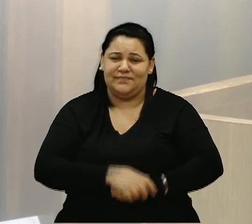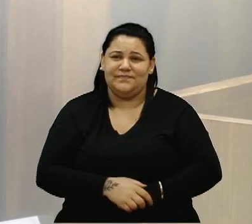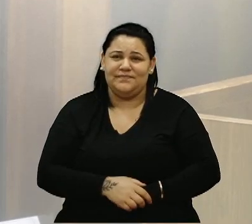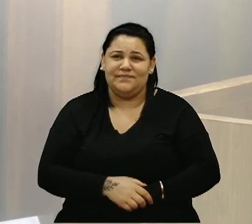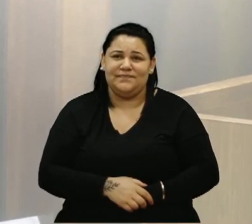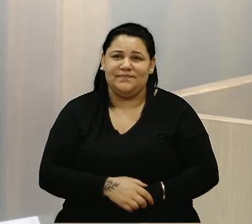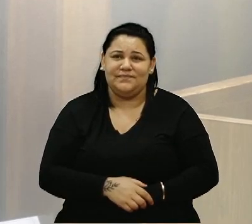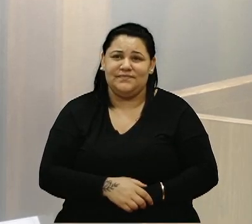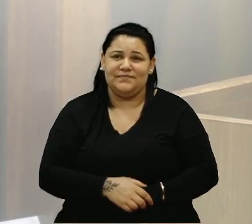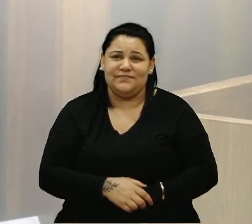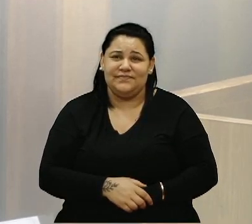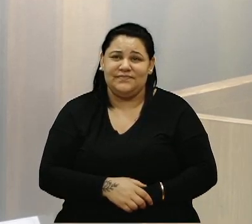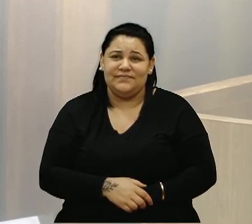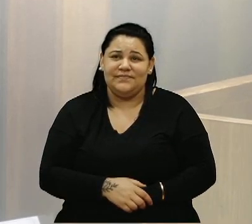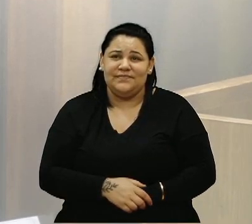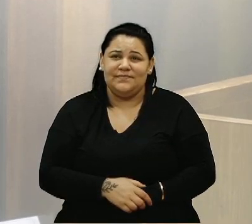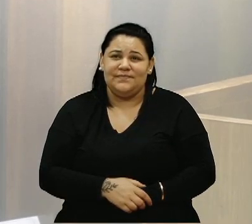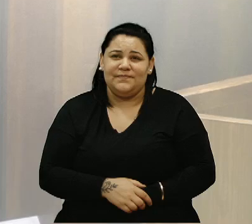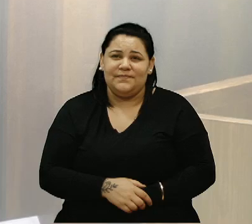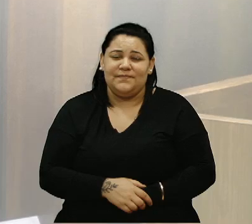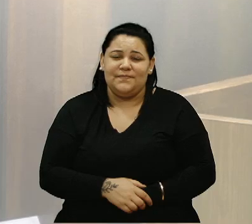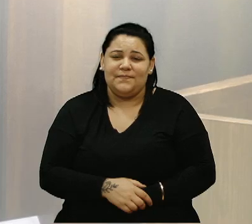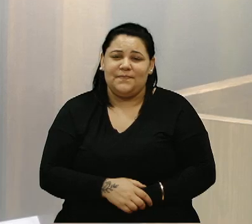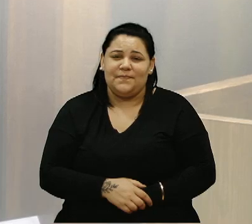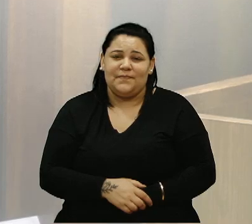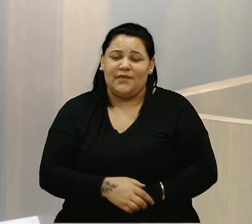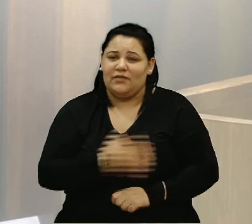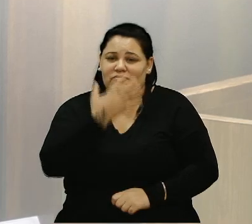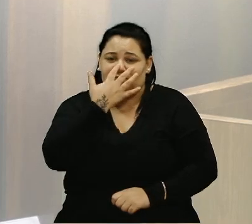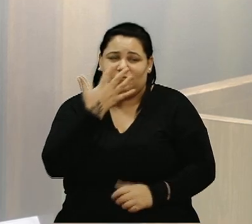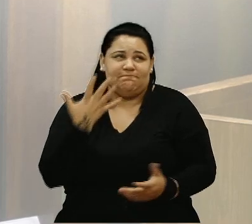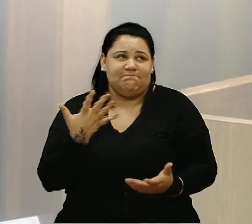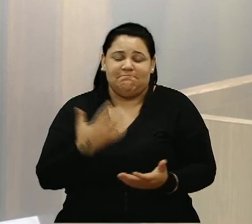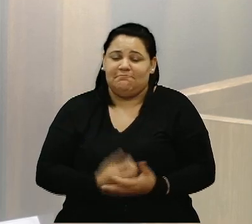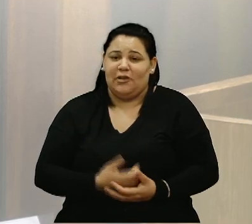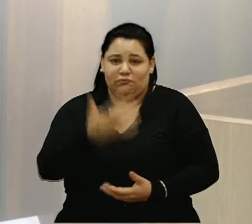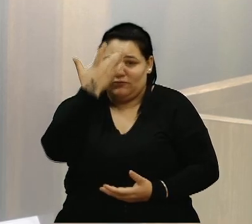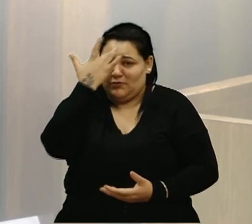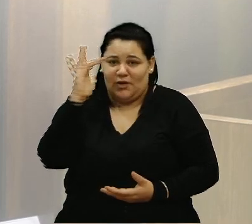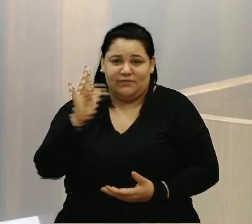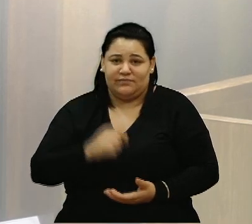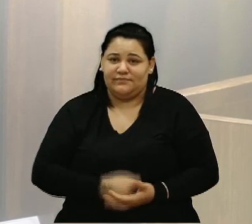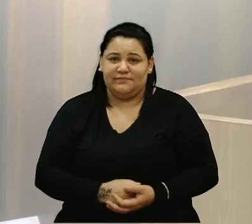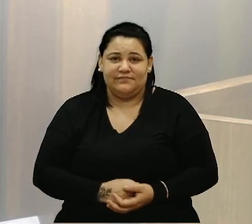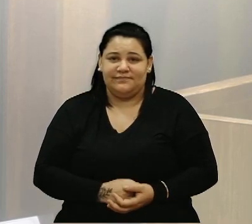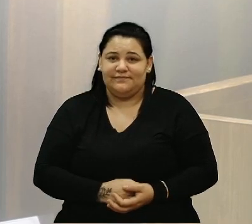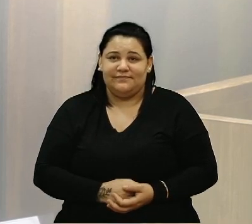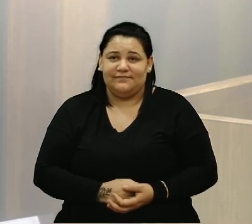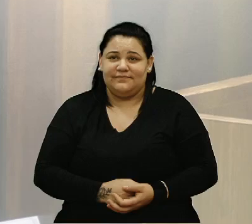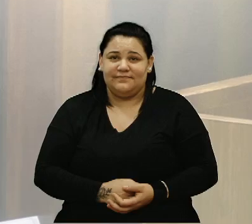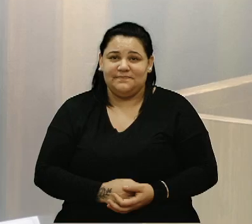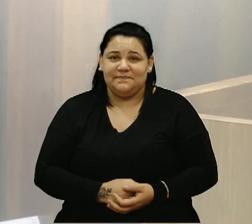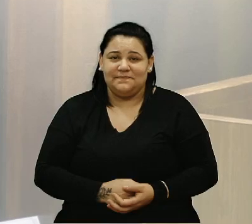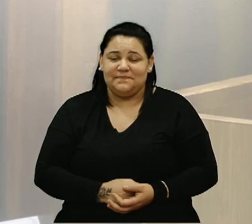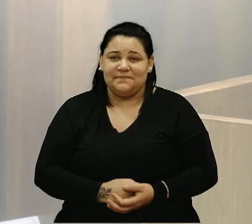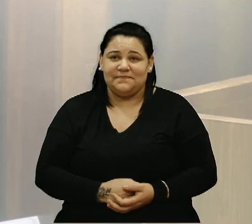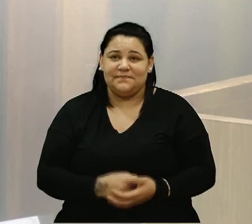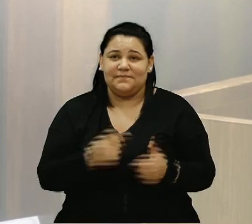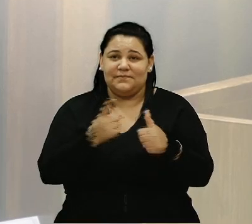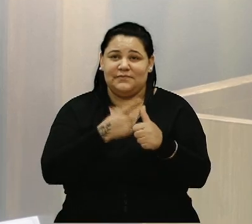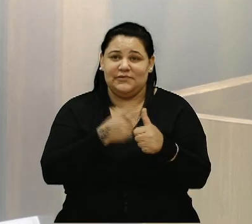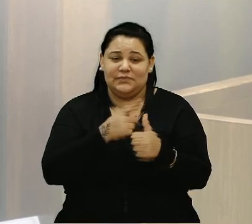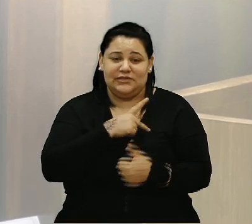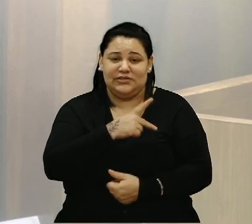certeza, não fala muito, mas, gente, eu não sei, primeiro que eu acho, presidente Bressan,